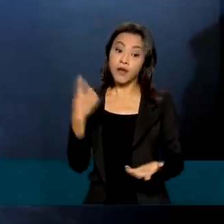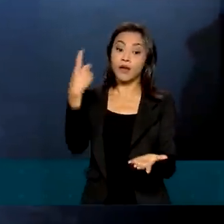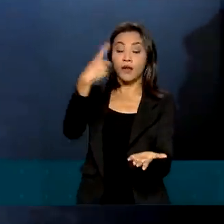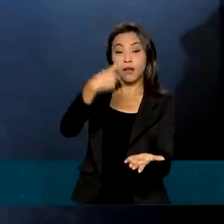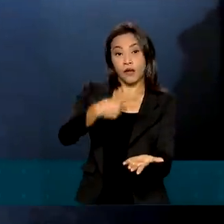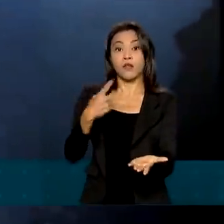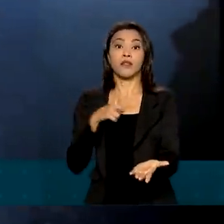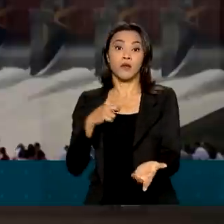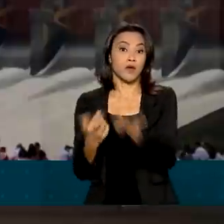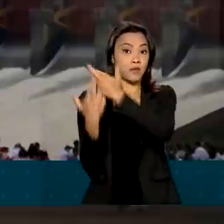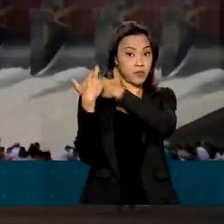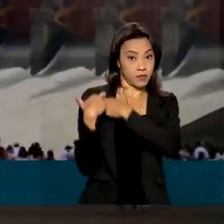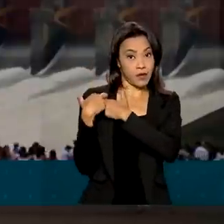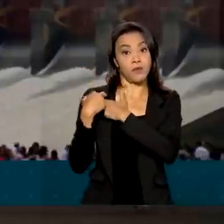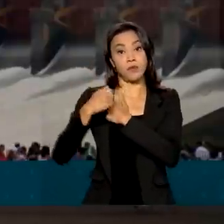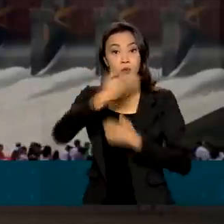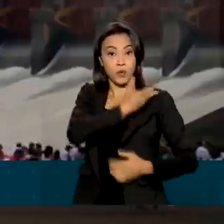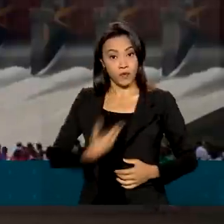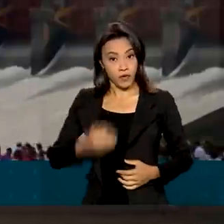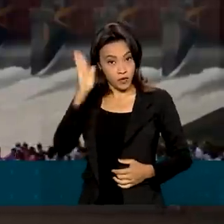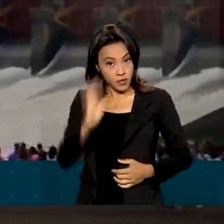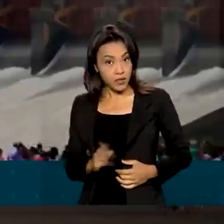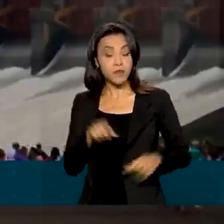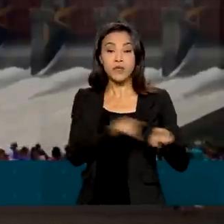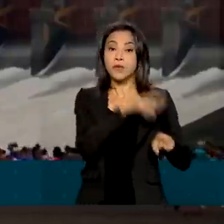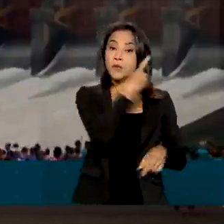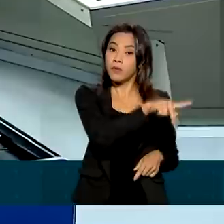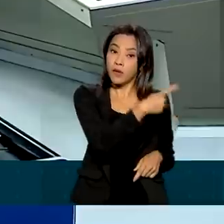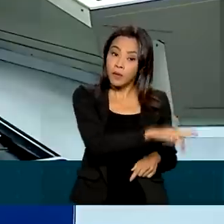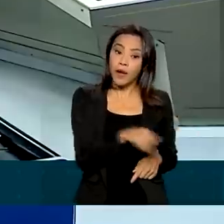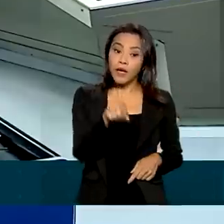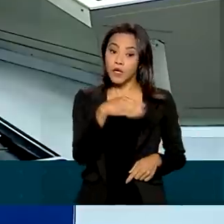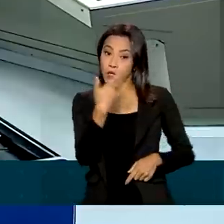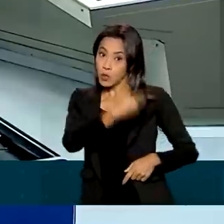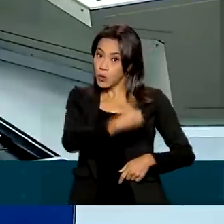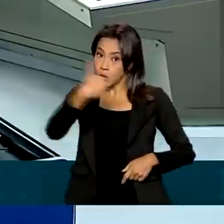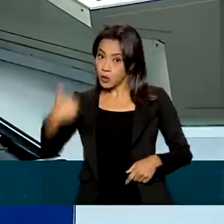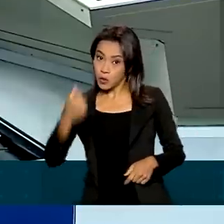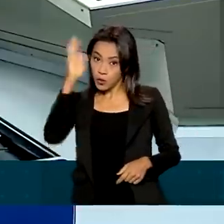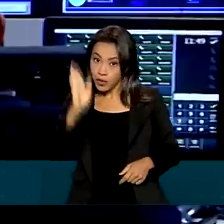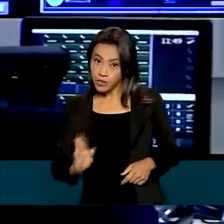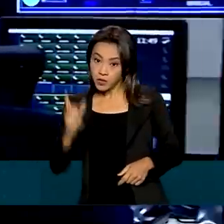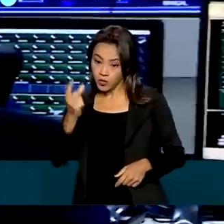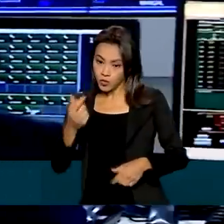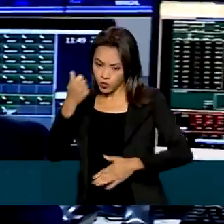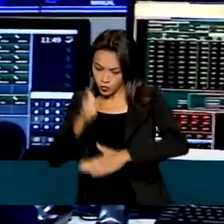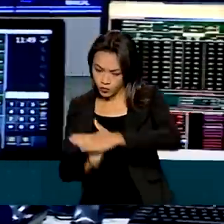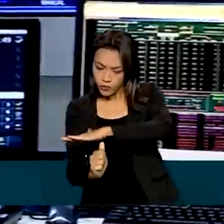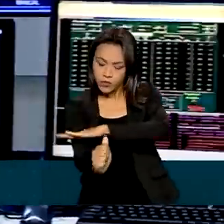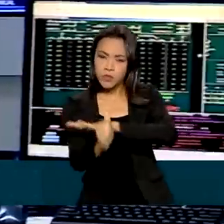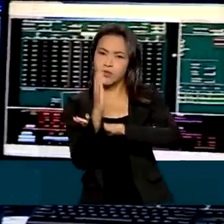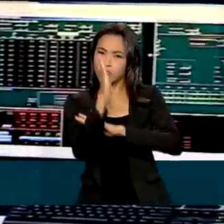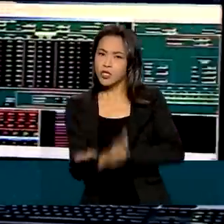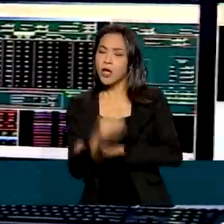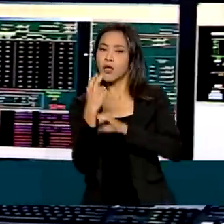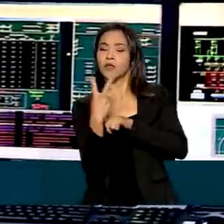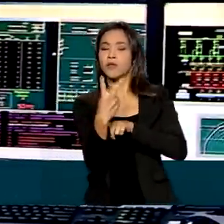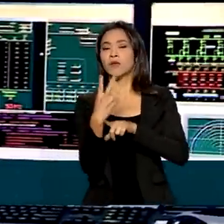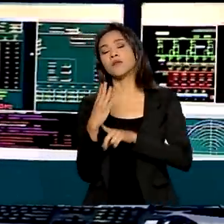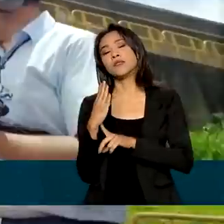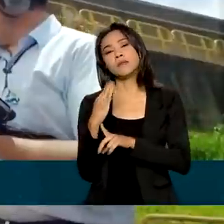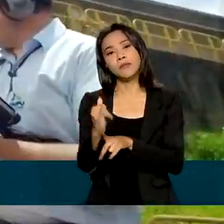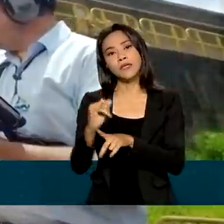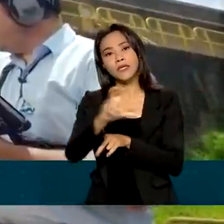Brasil e do Paraguai. Do lado brasileiro, os investimentos nos últimos anos já chegaram a R$ 2,5